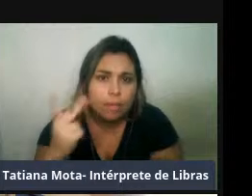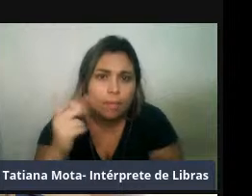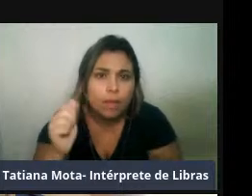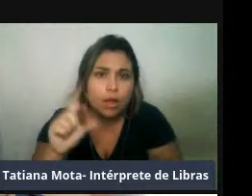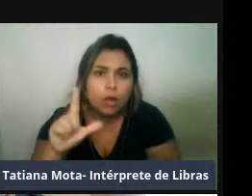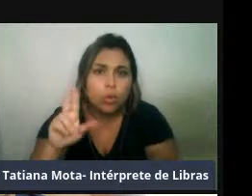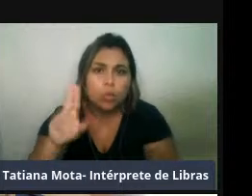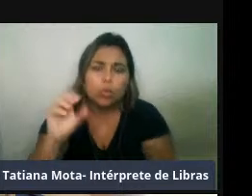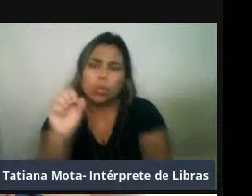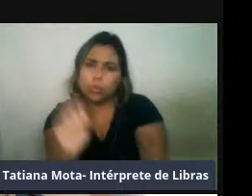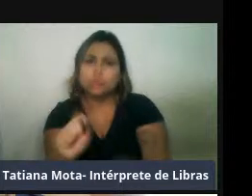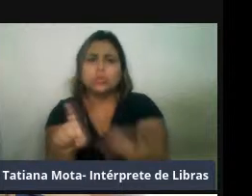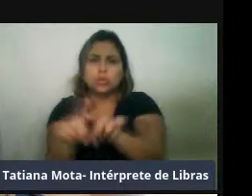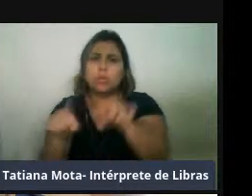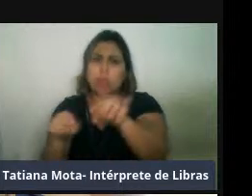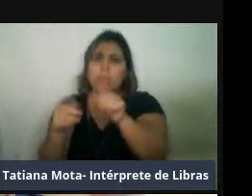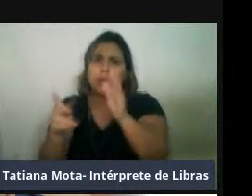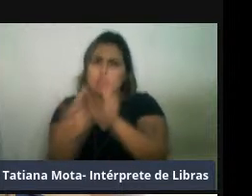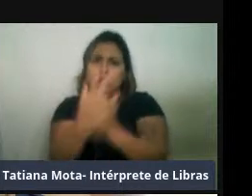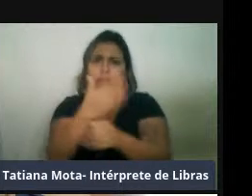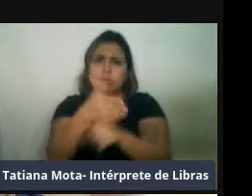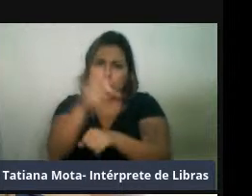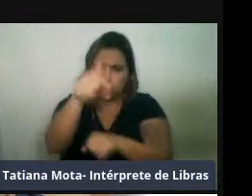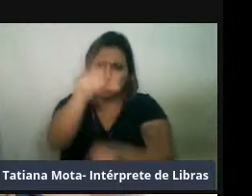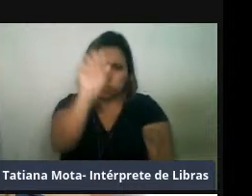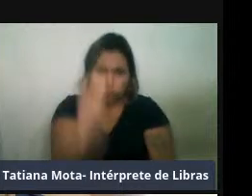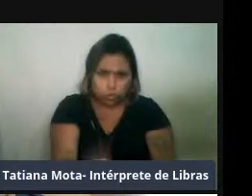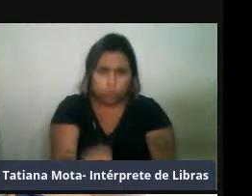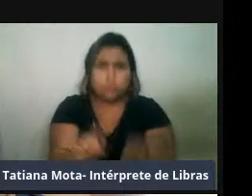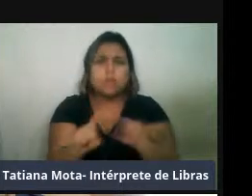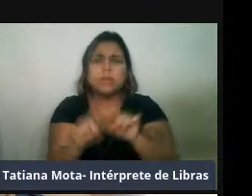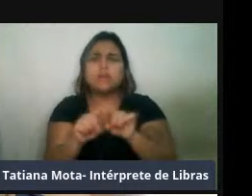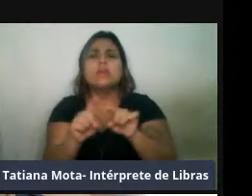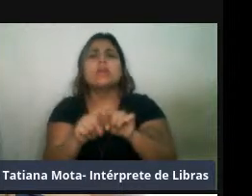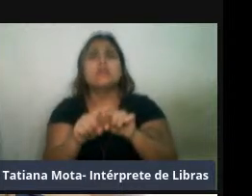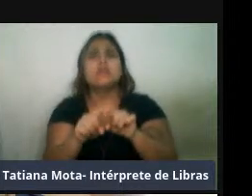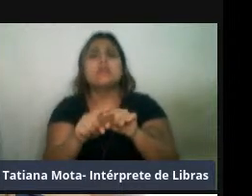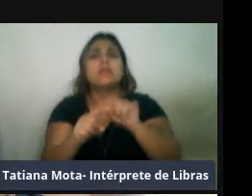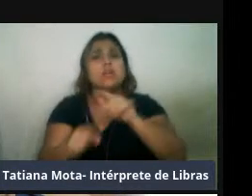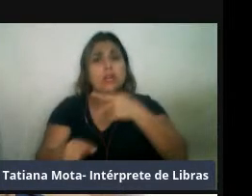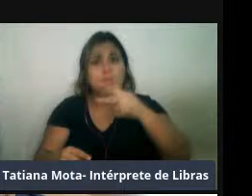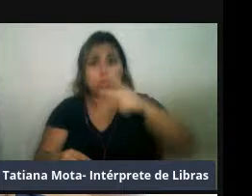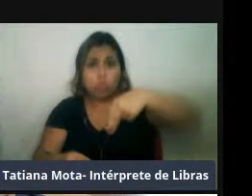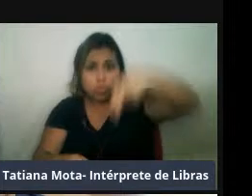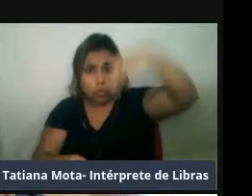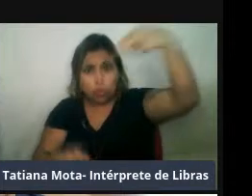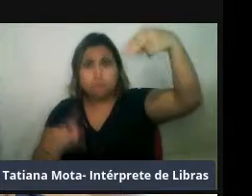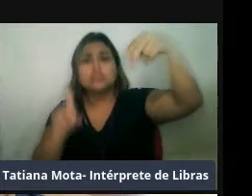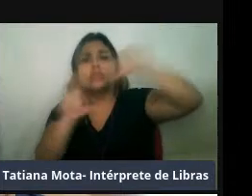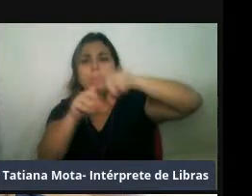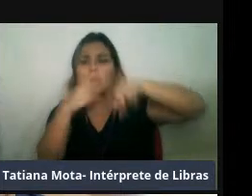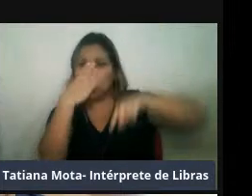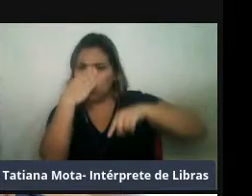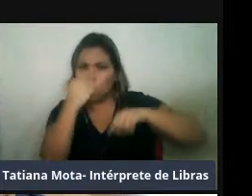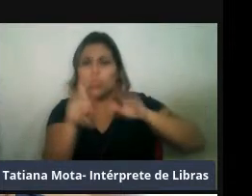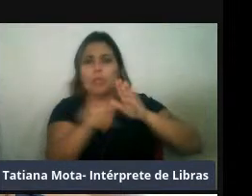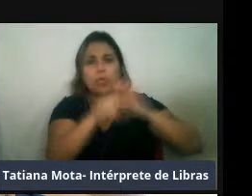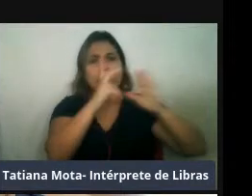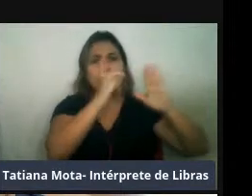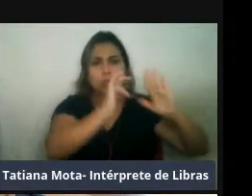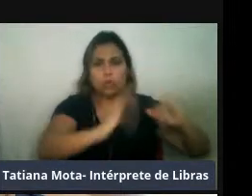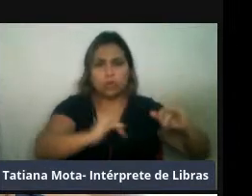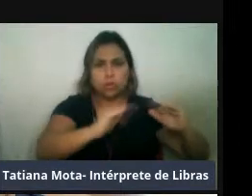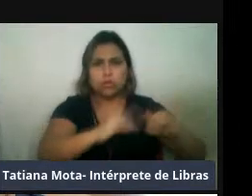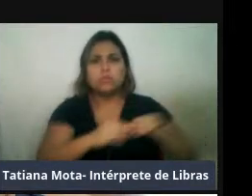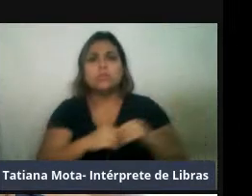Calorinos rucinos, que também é uma outra espécie aqui do Pacífico Norte, de lobo marinho. O Arctocephalus